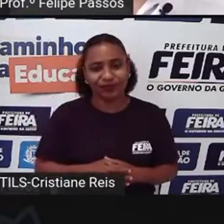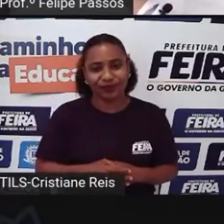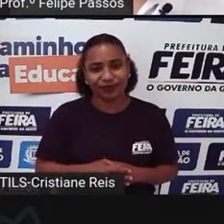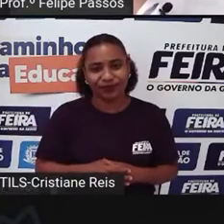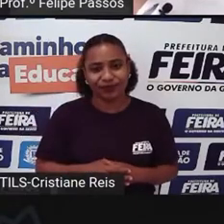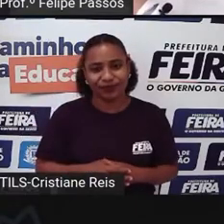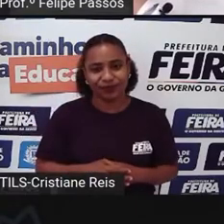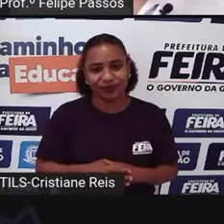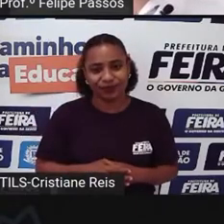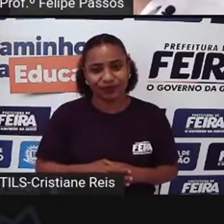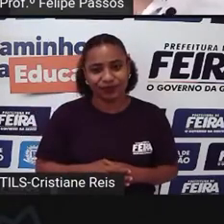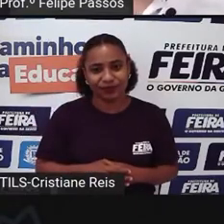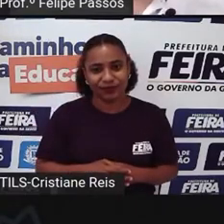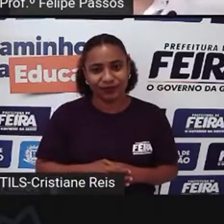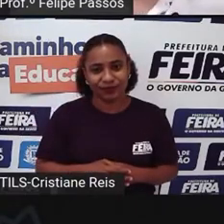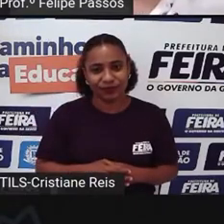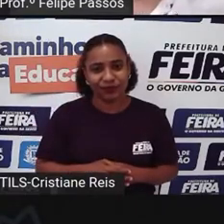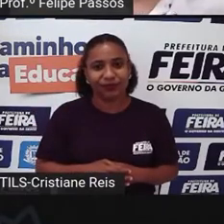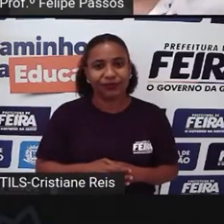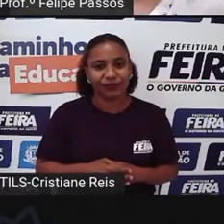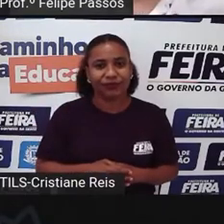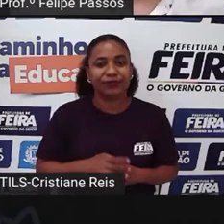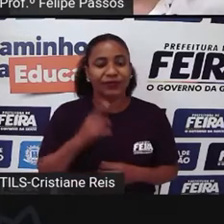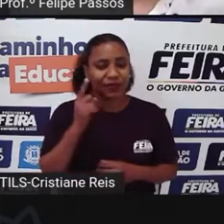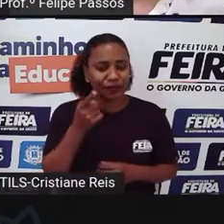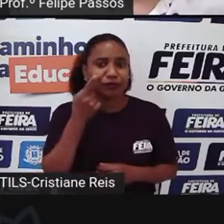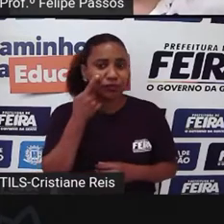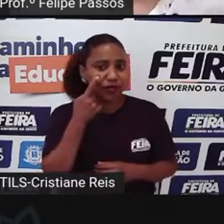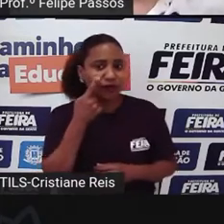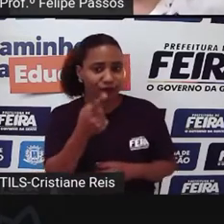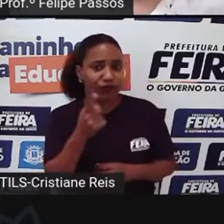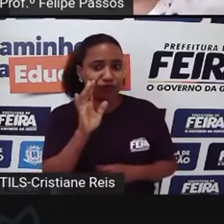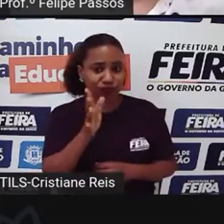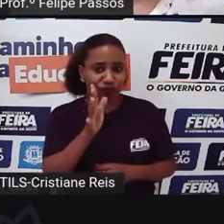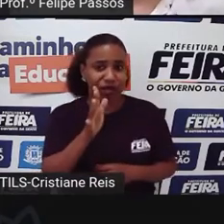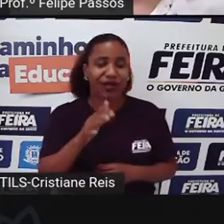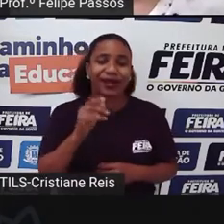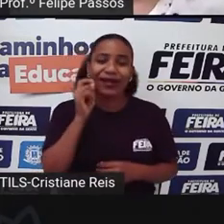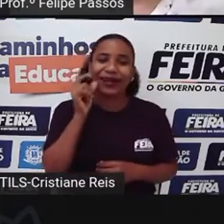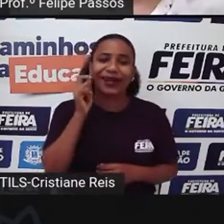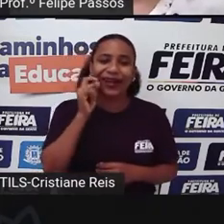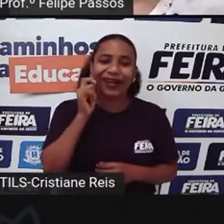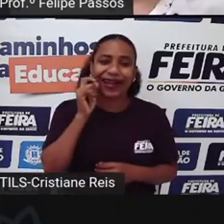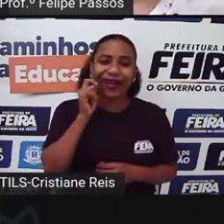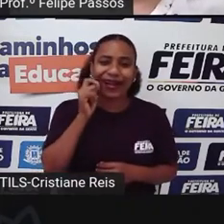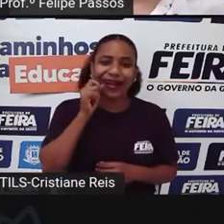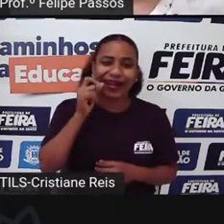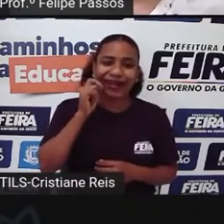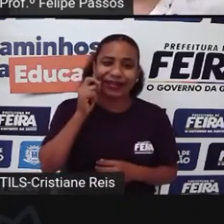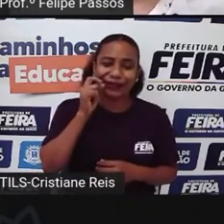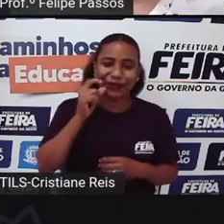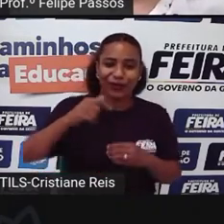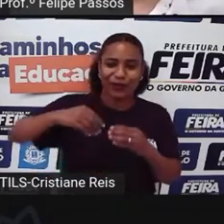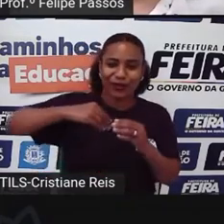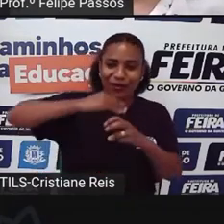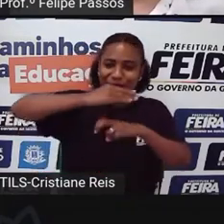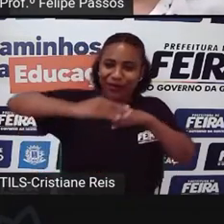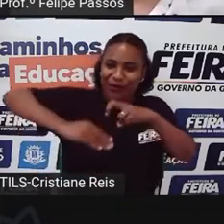Eu vi múmias de gato Múmias de gato Porque quando os